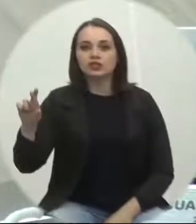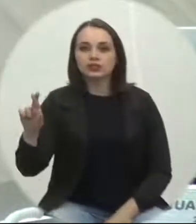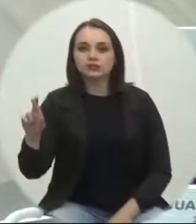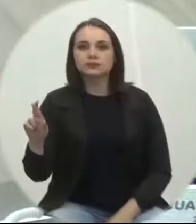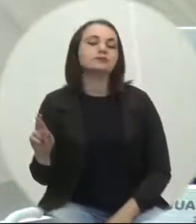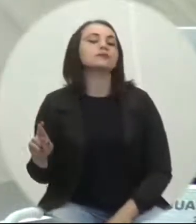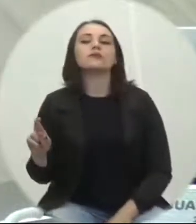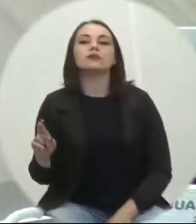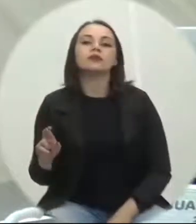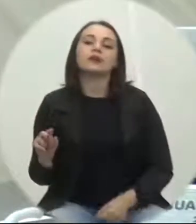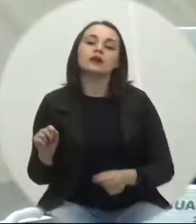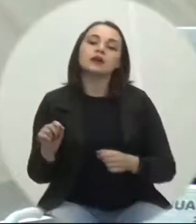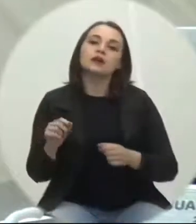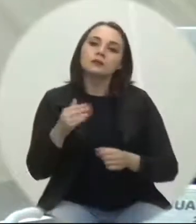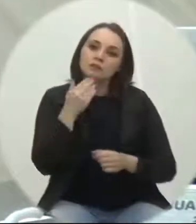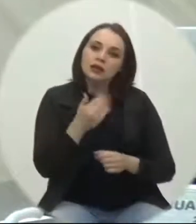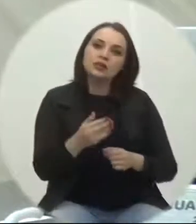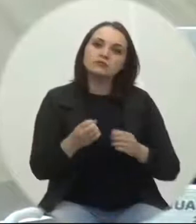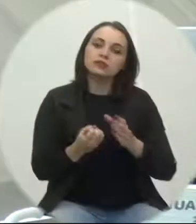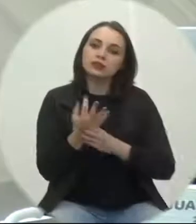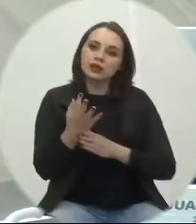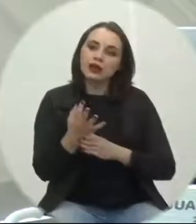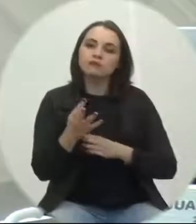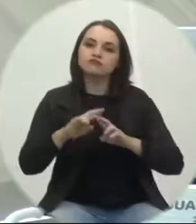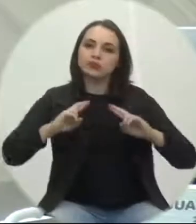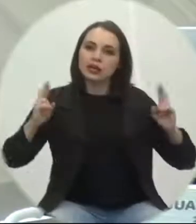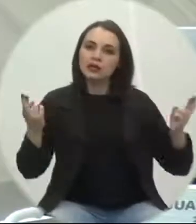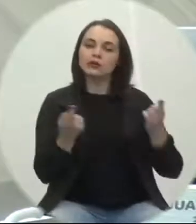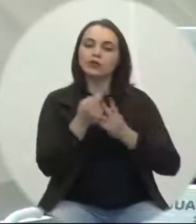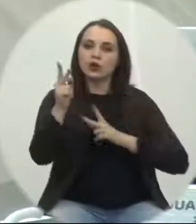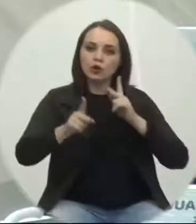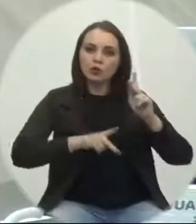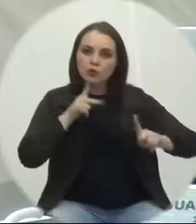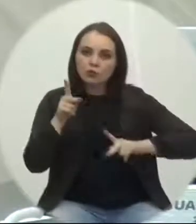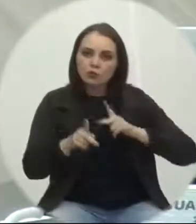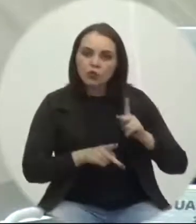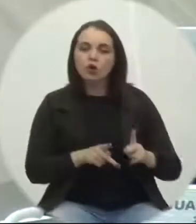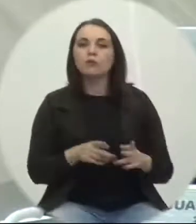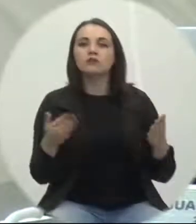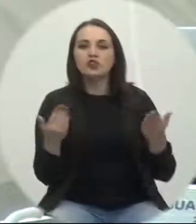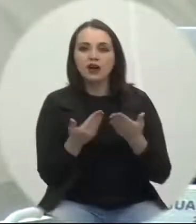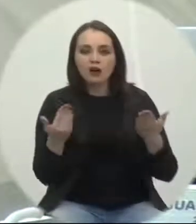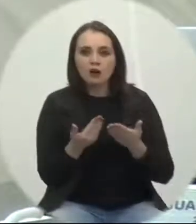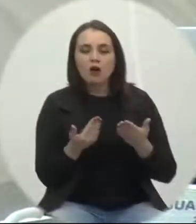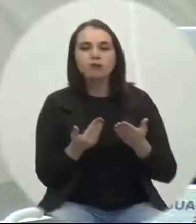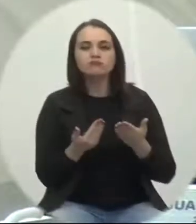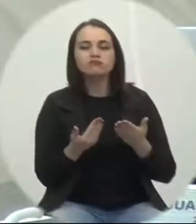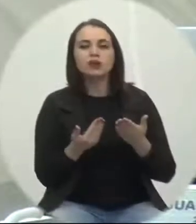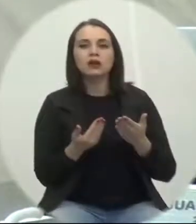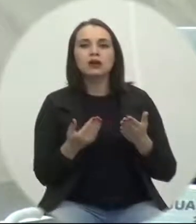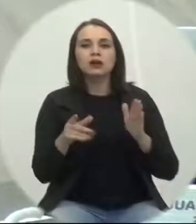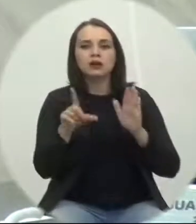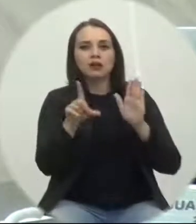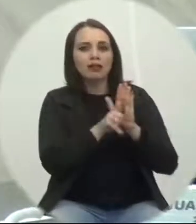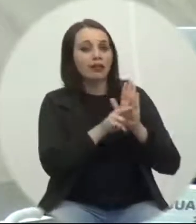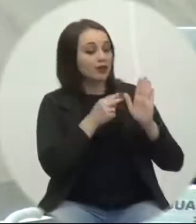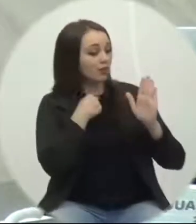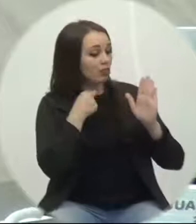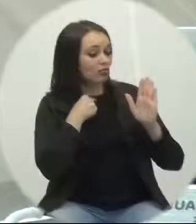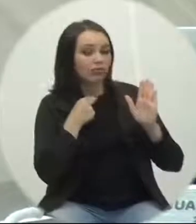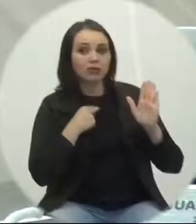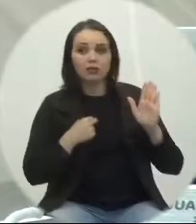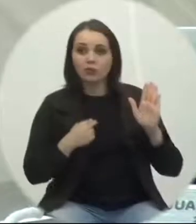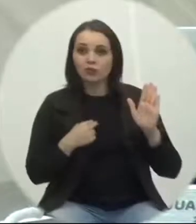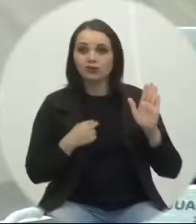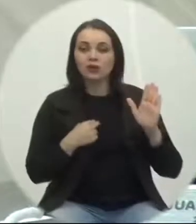realização de audiência pública virtual devido às restrições legais com a finalidade de inclusão do Maio